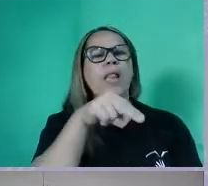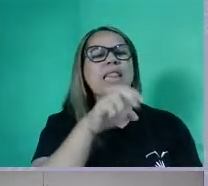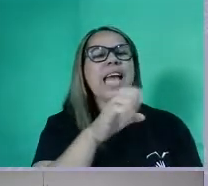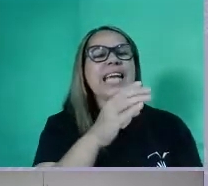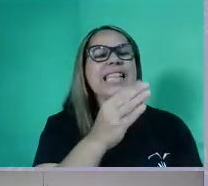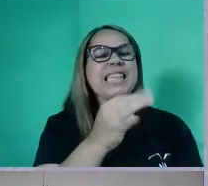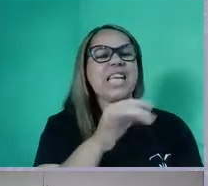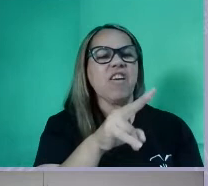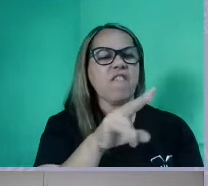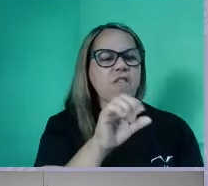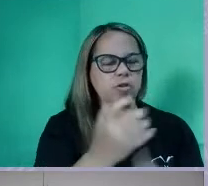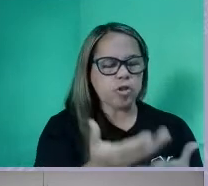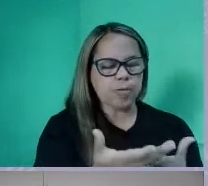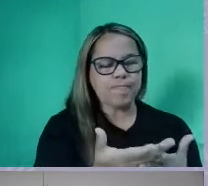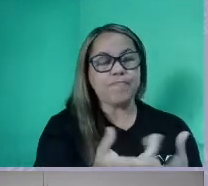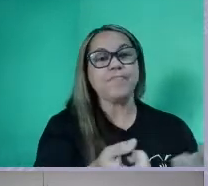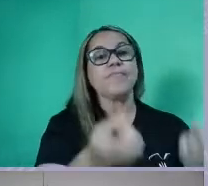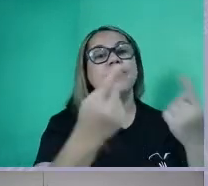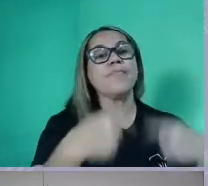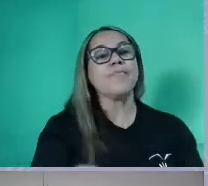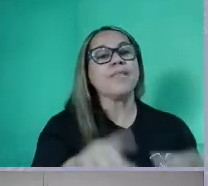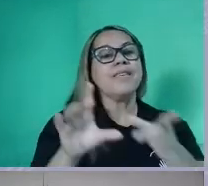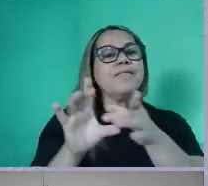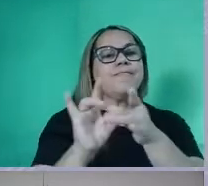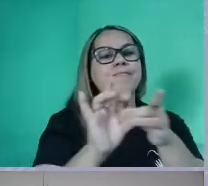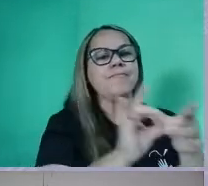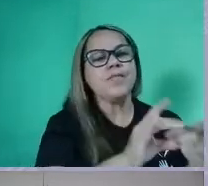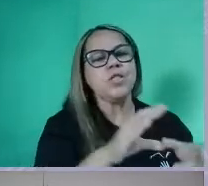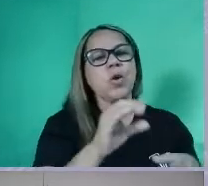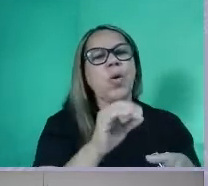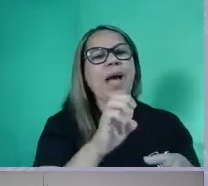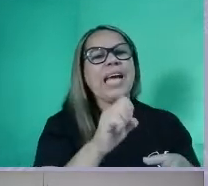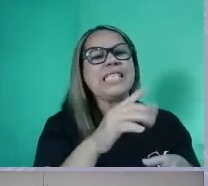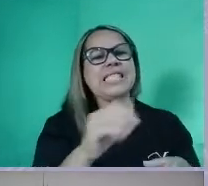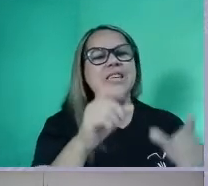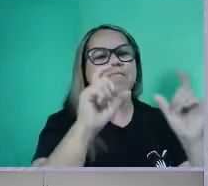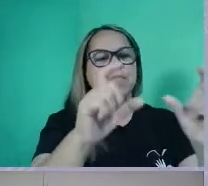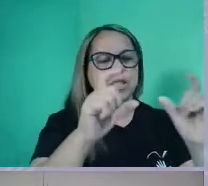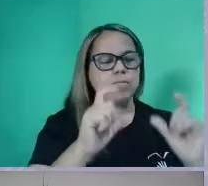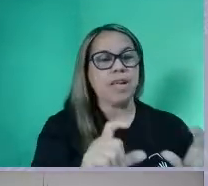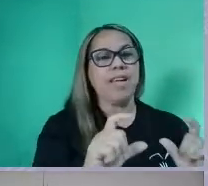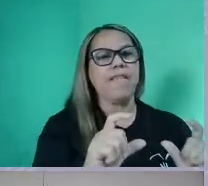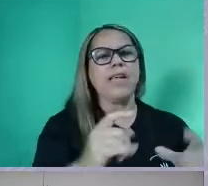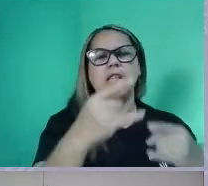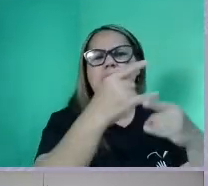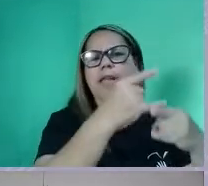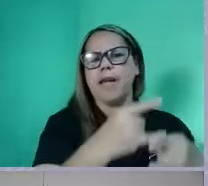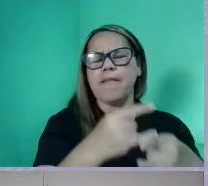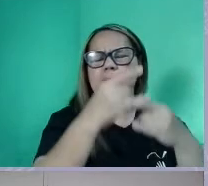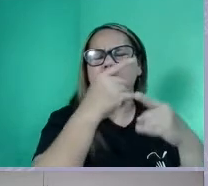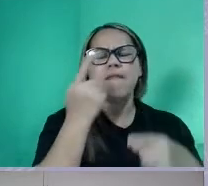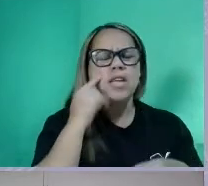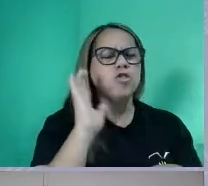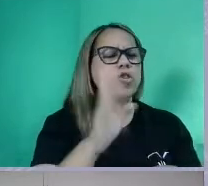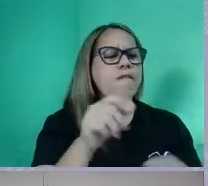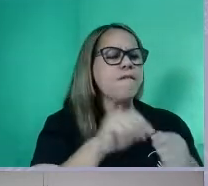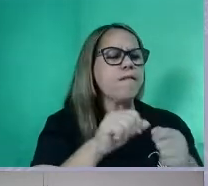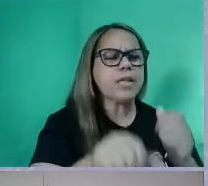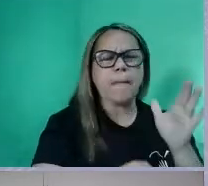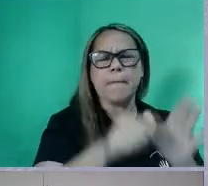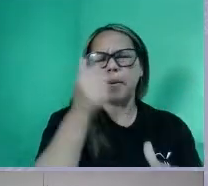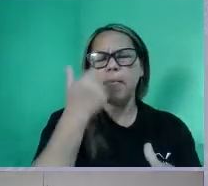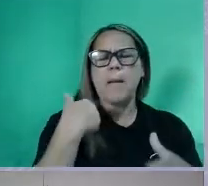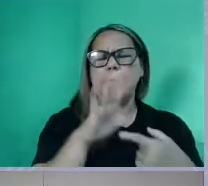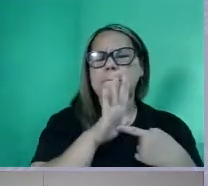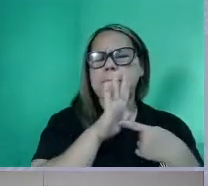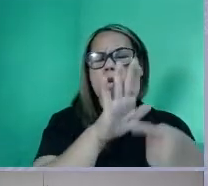erraram. E a coesão, intraparágrafo e interparágrafo, na live, veja, que é a live que eu fiz, a primeira, eu mostrei